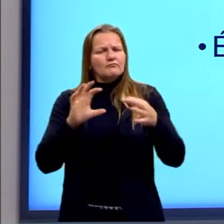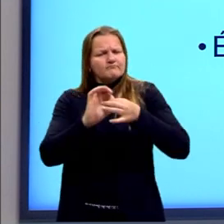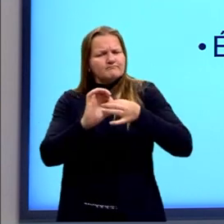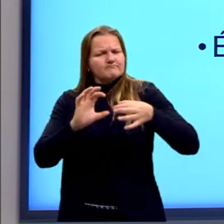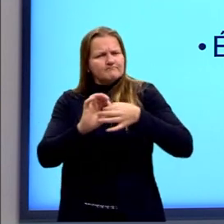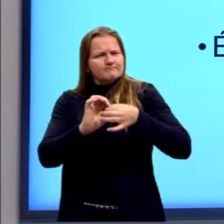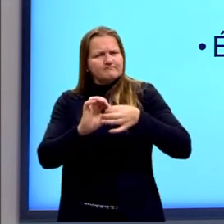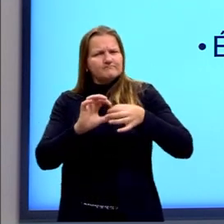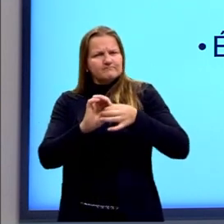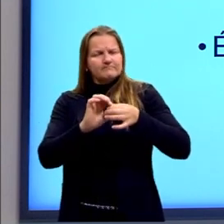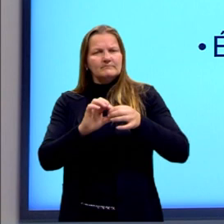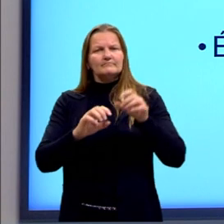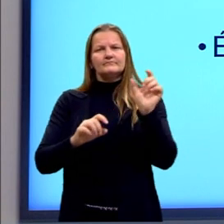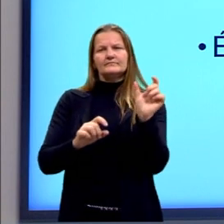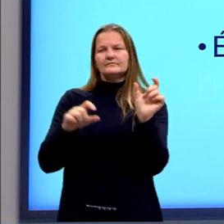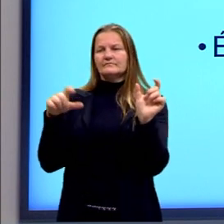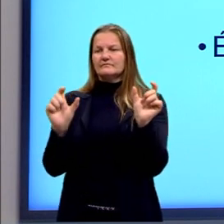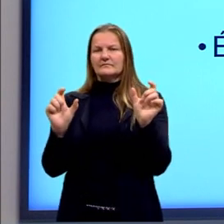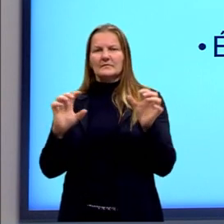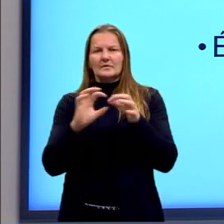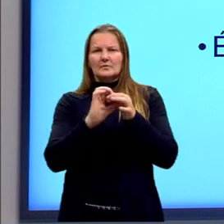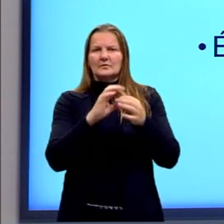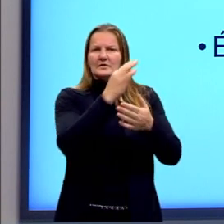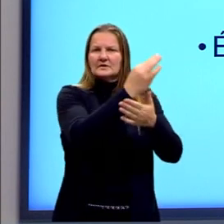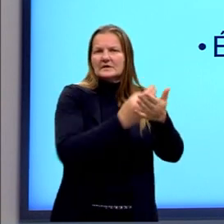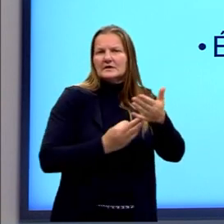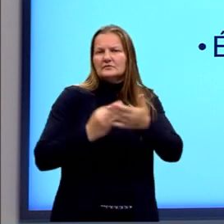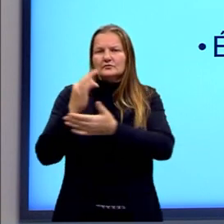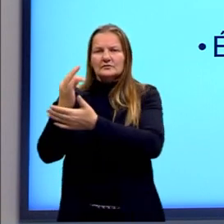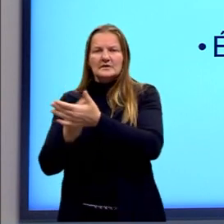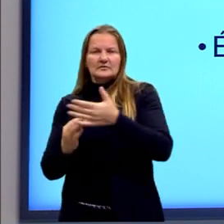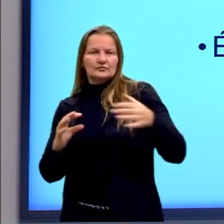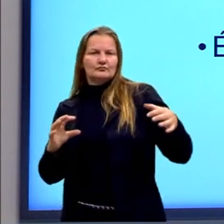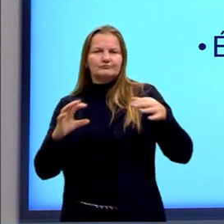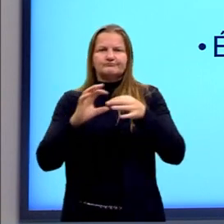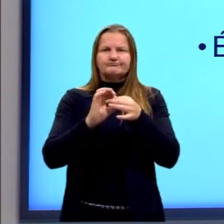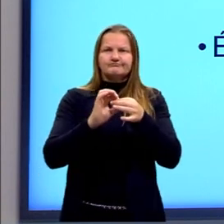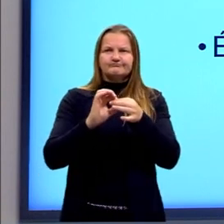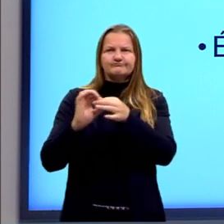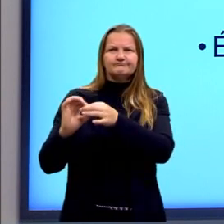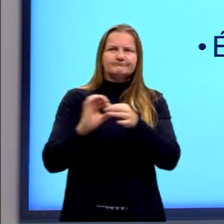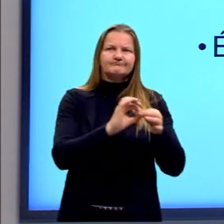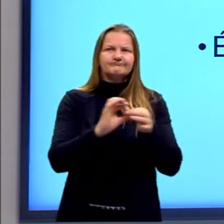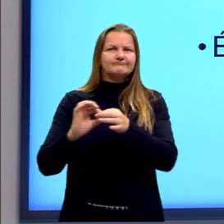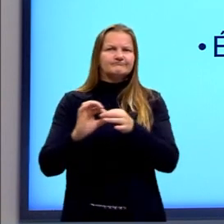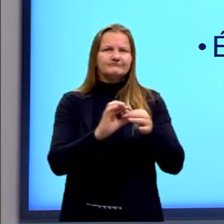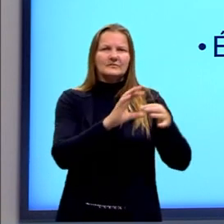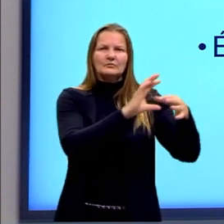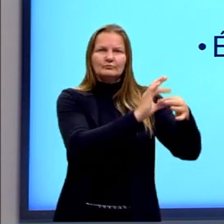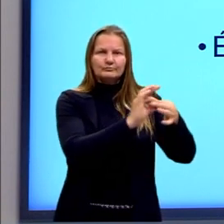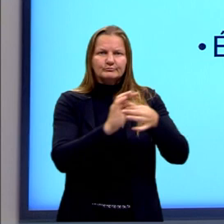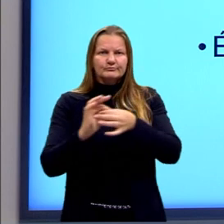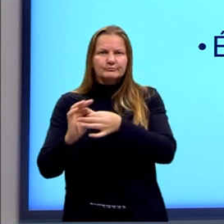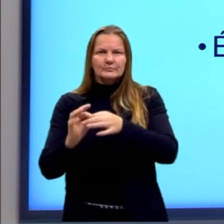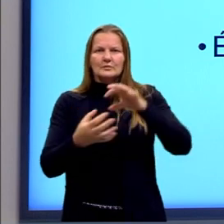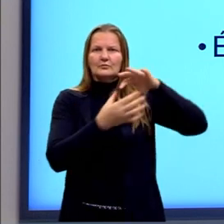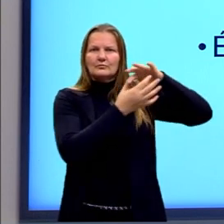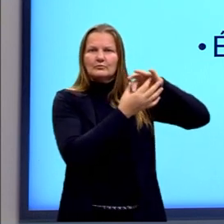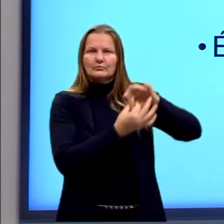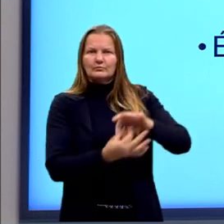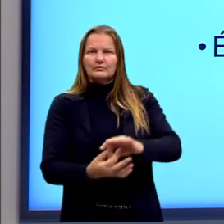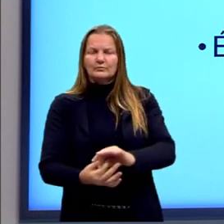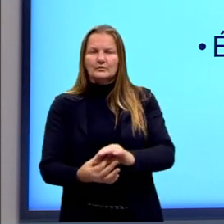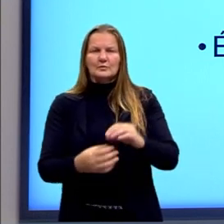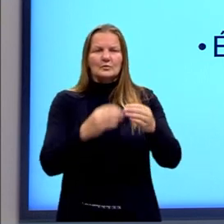entre os componentes textuais. Ou seja, como eles se encaixam